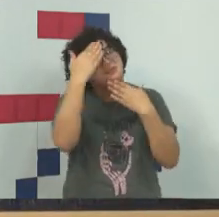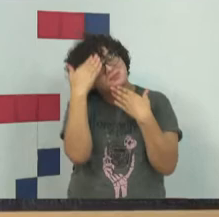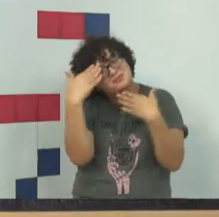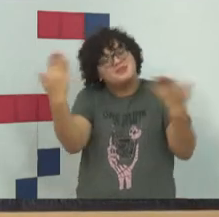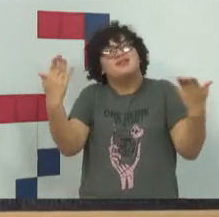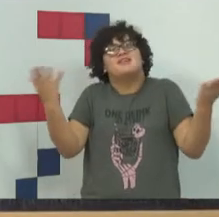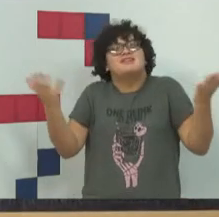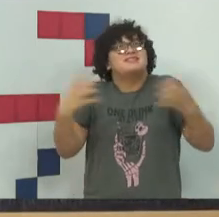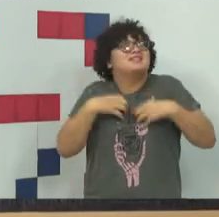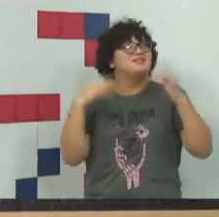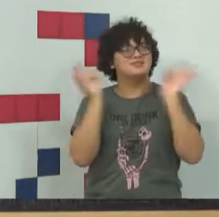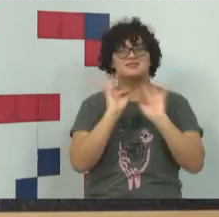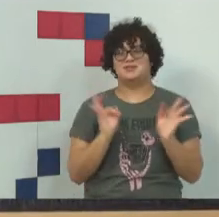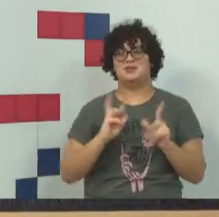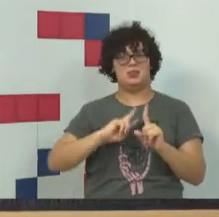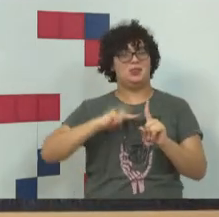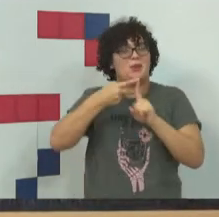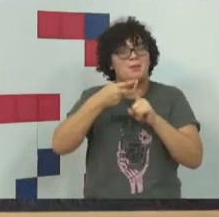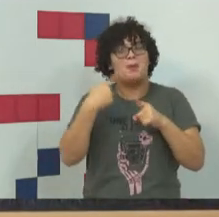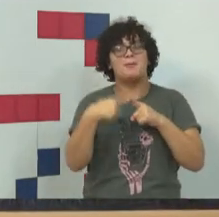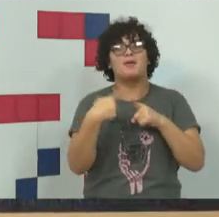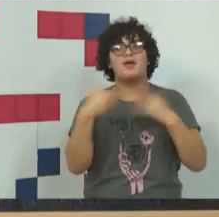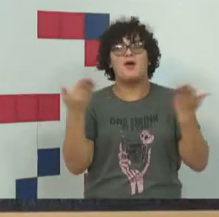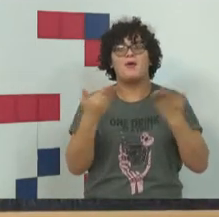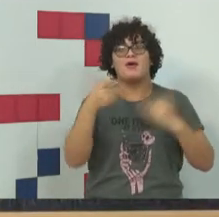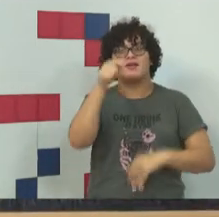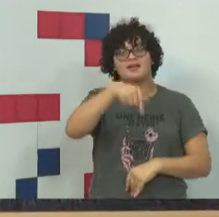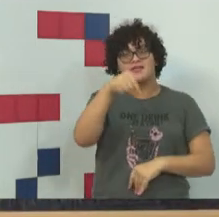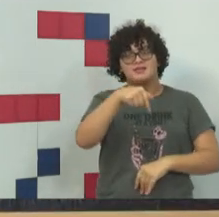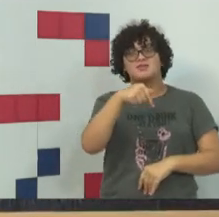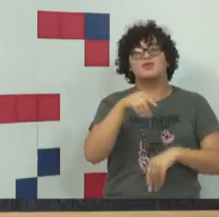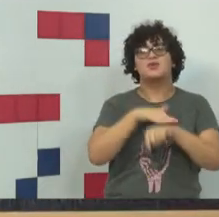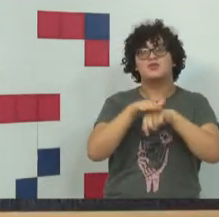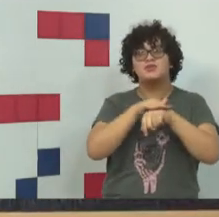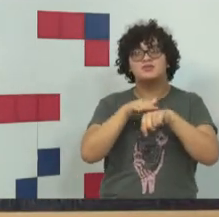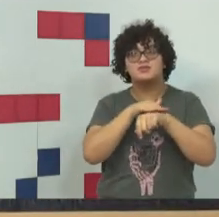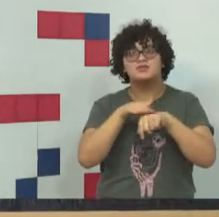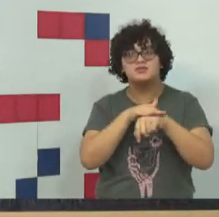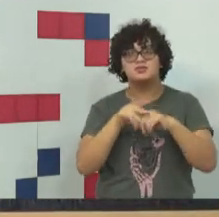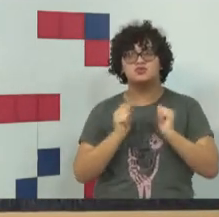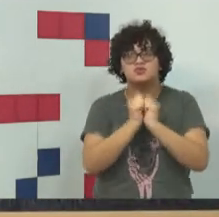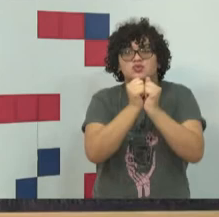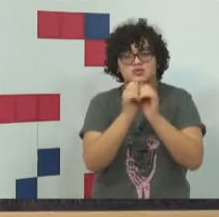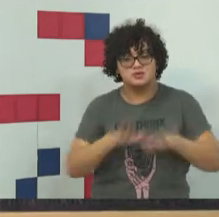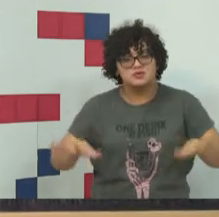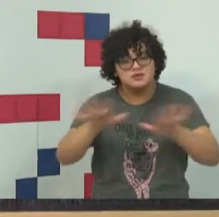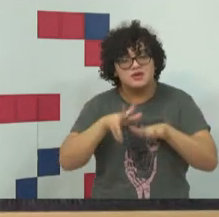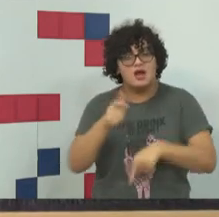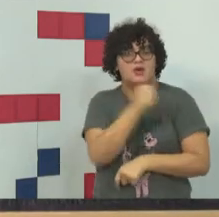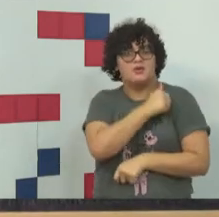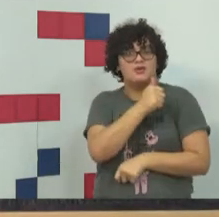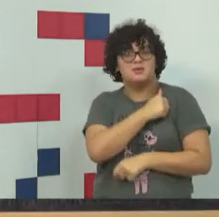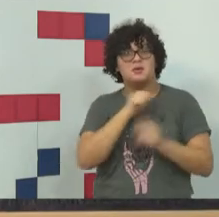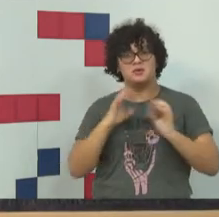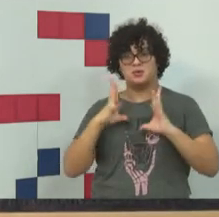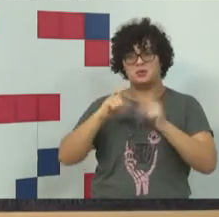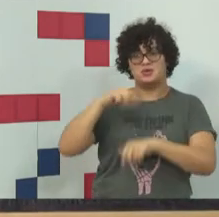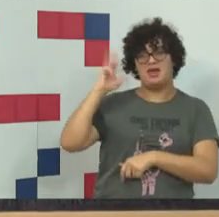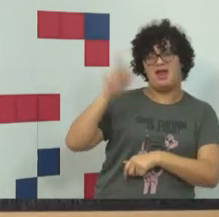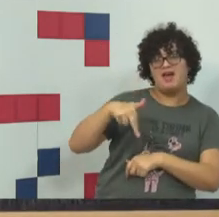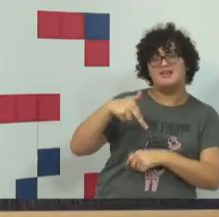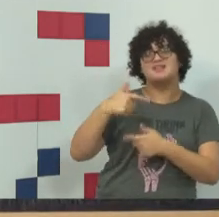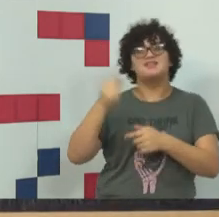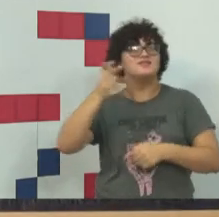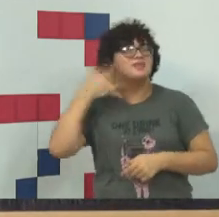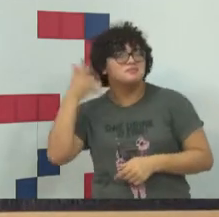duplamente feliz. Feliz por estar aqui falando para vocês, os nossos alunos, que são a razão de todas essas lives, de